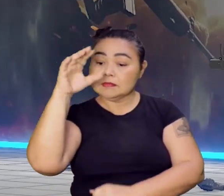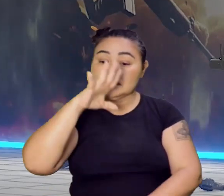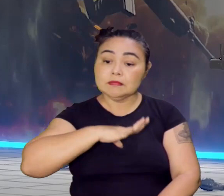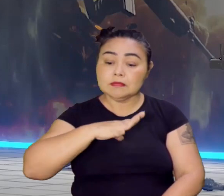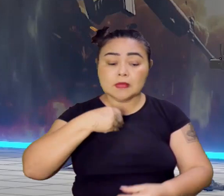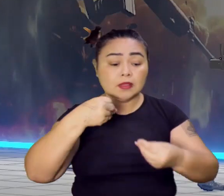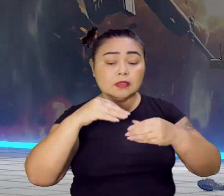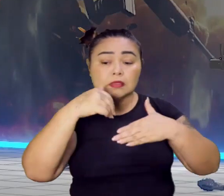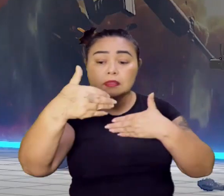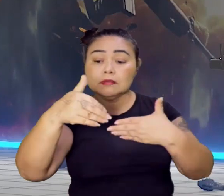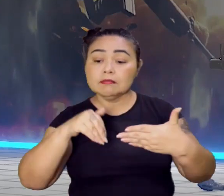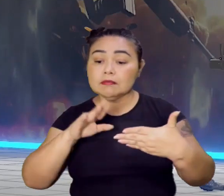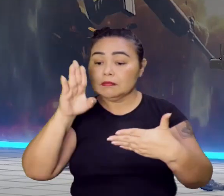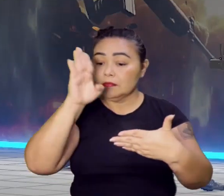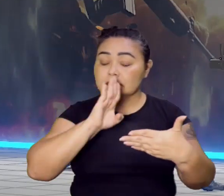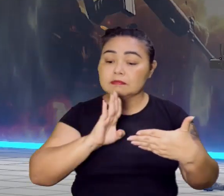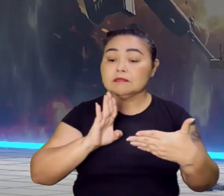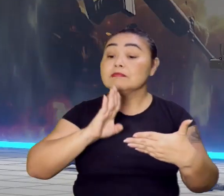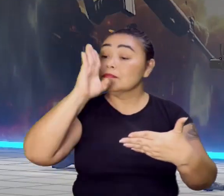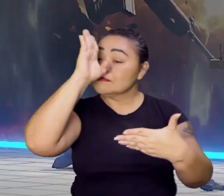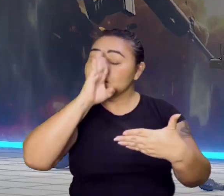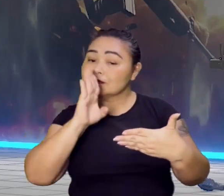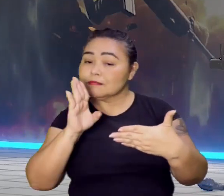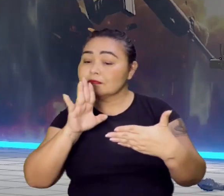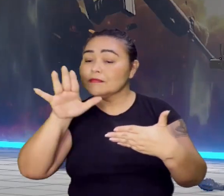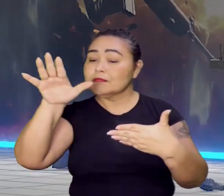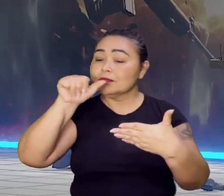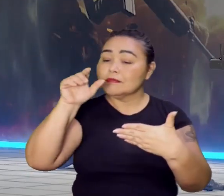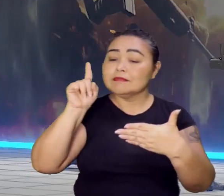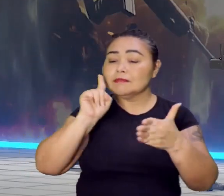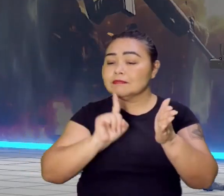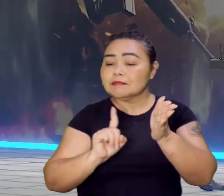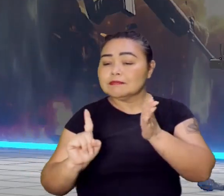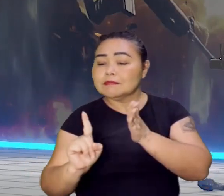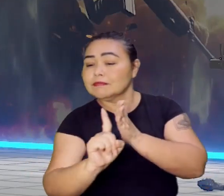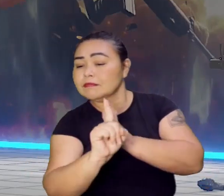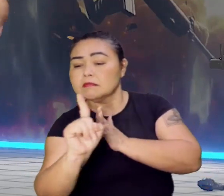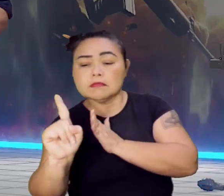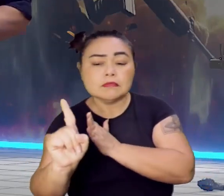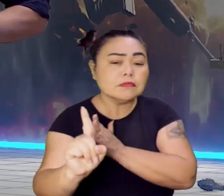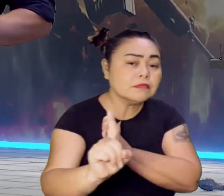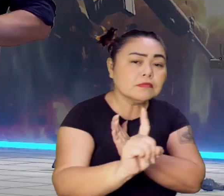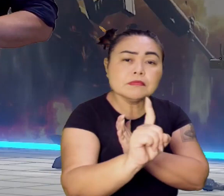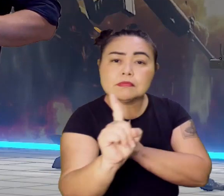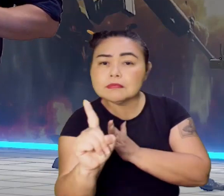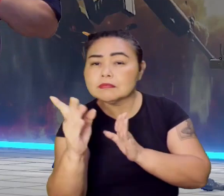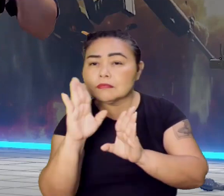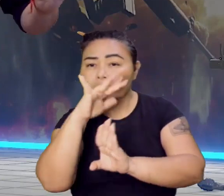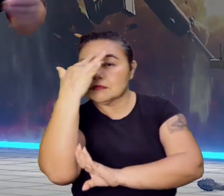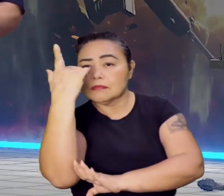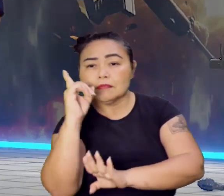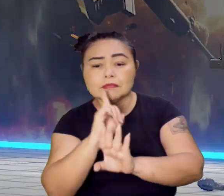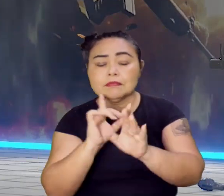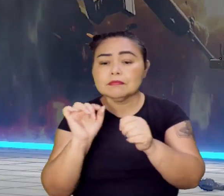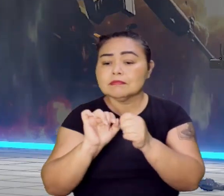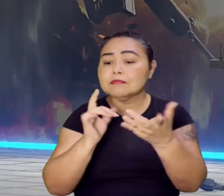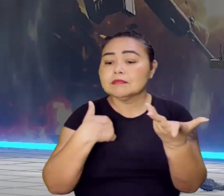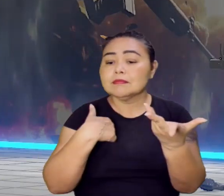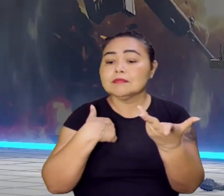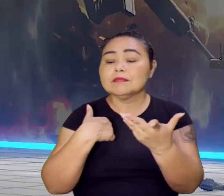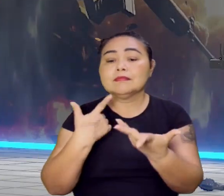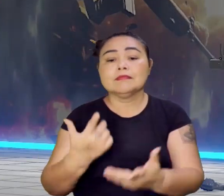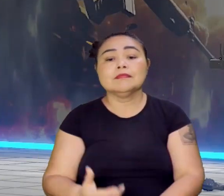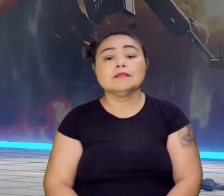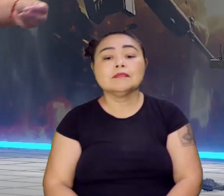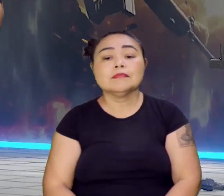brasileira. Brasileiros, através de chamados de bandeirantes, começaram a adentrar os sertões brasileiros com vários tipos de bandeiras.